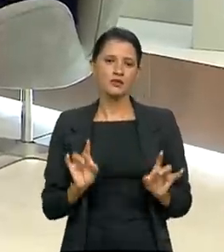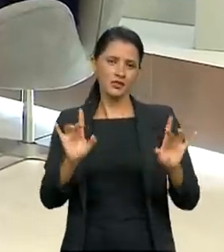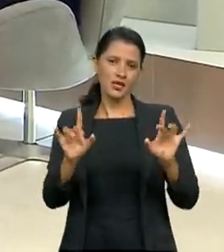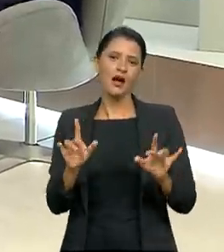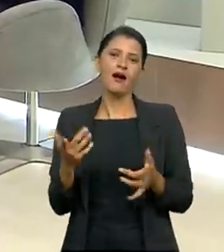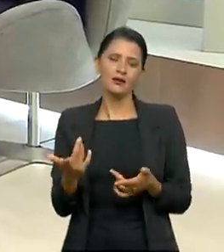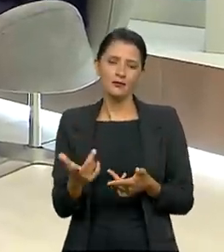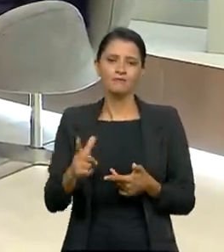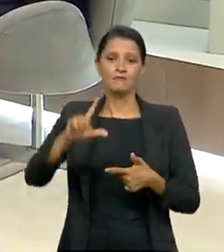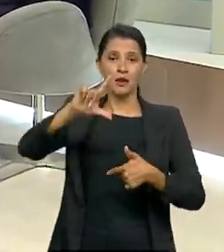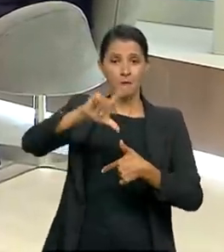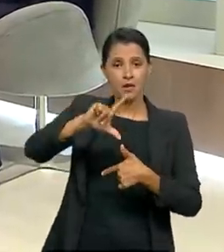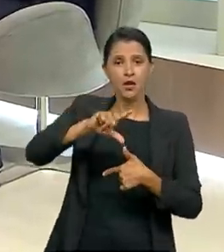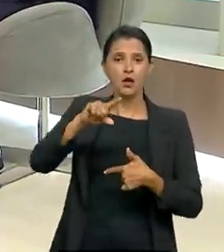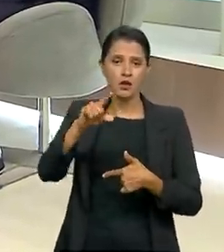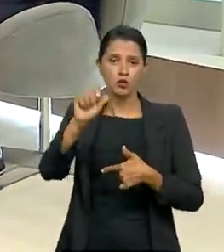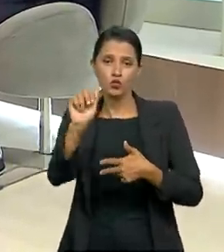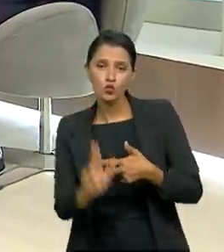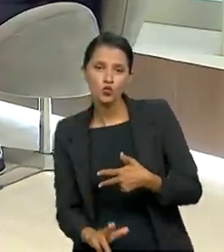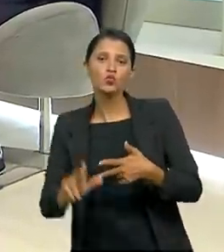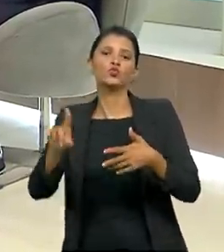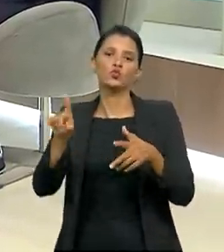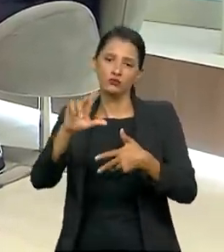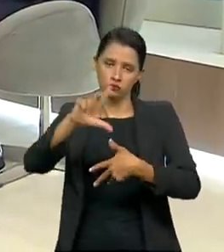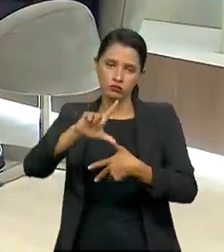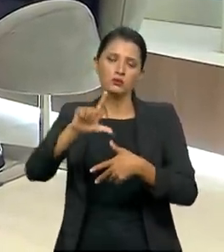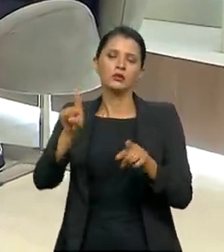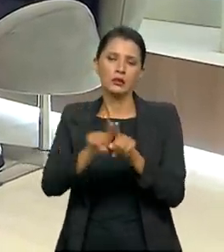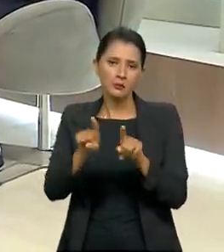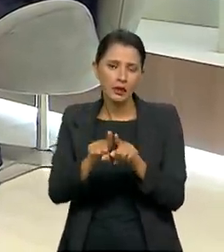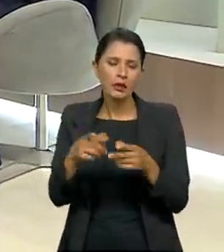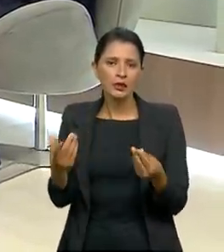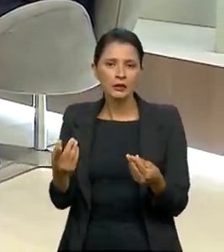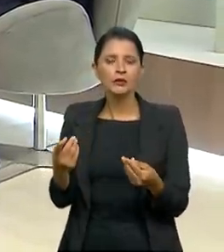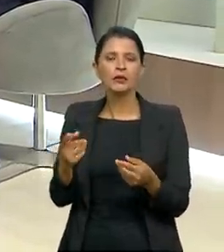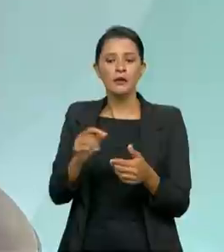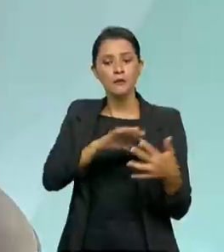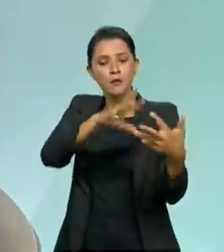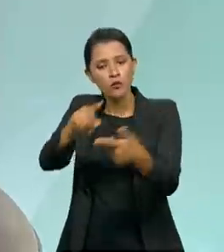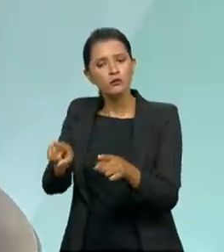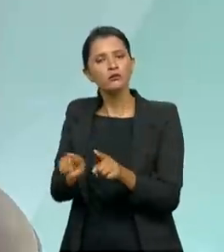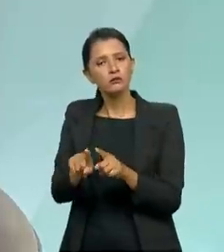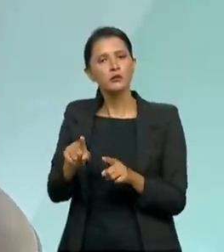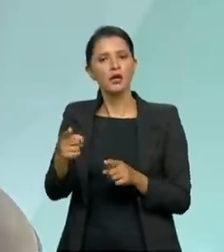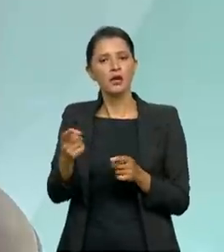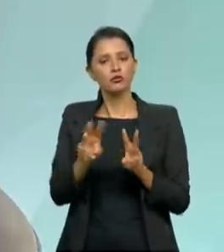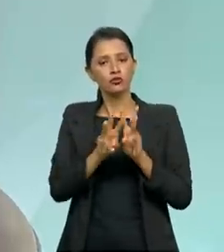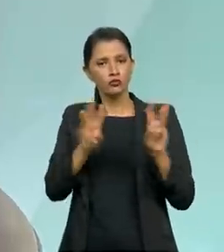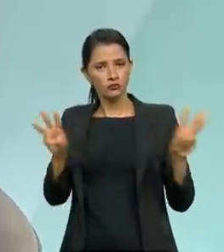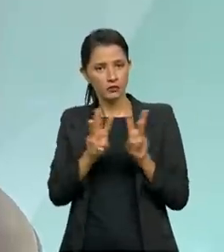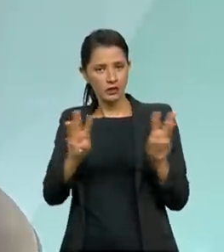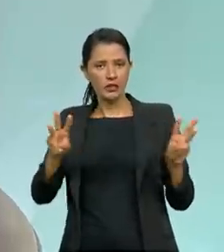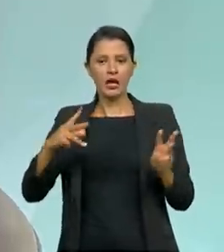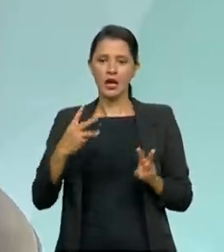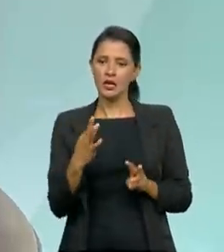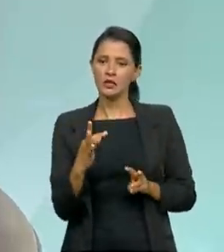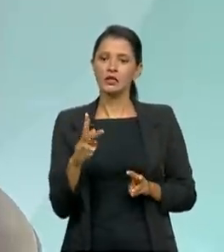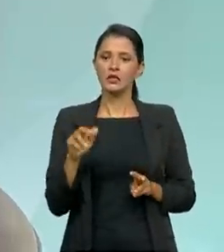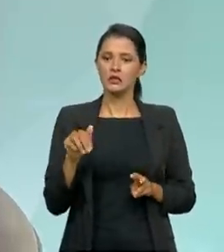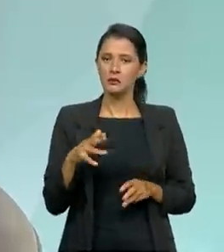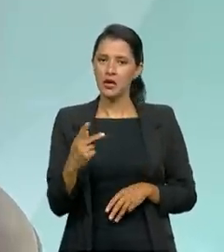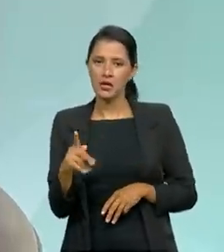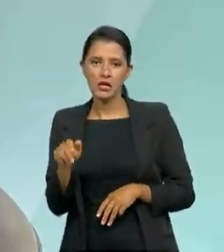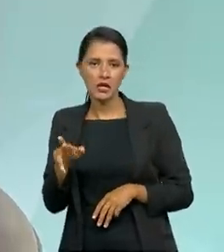América do Sul, é destaque total, e em nível mundial também. Somos sempre tratados, o nosso portado de transparência, as